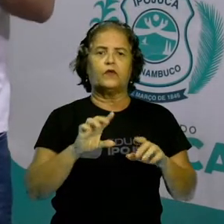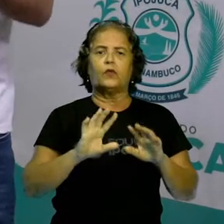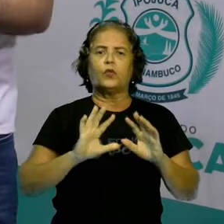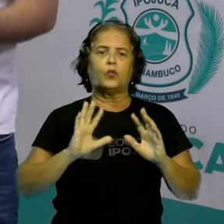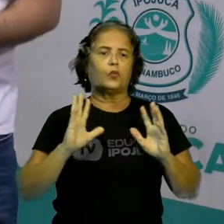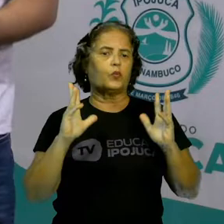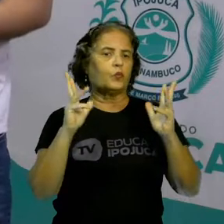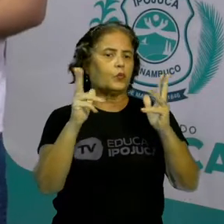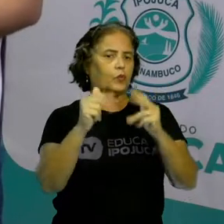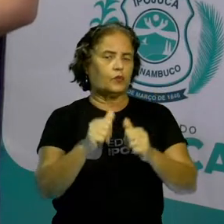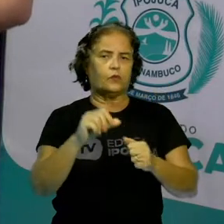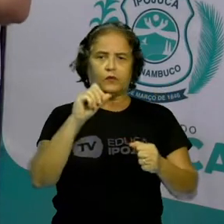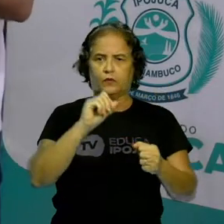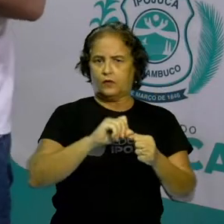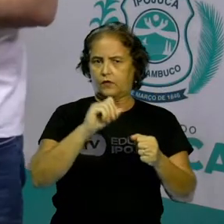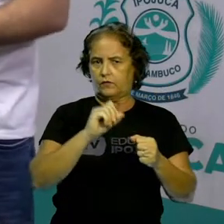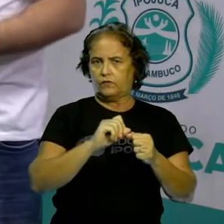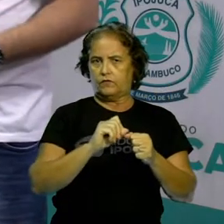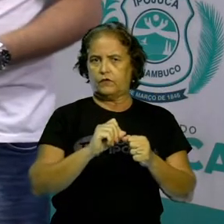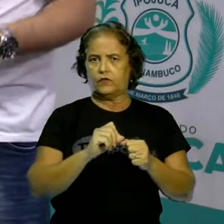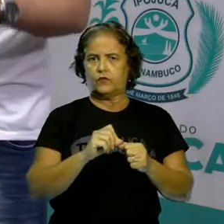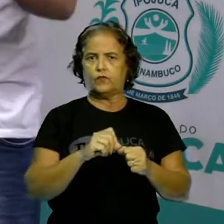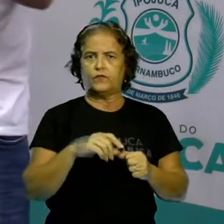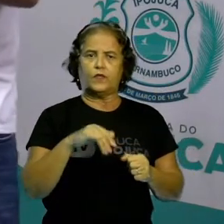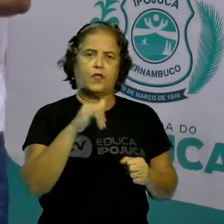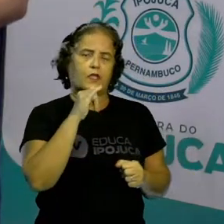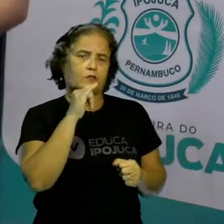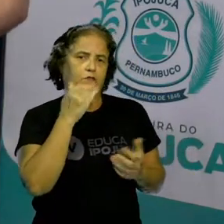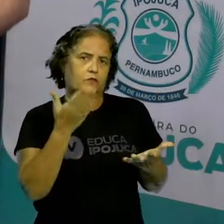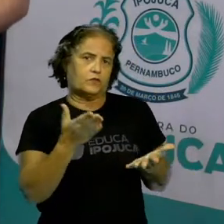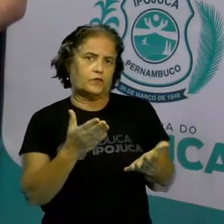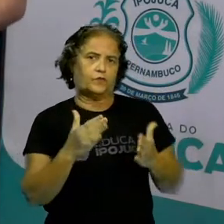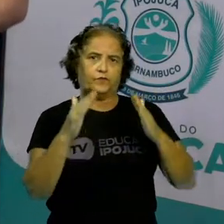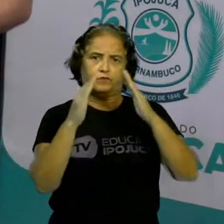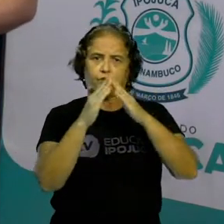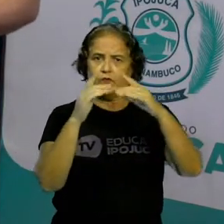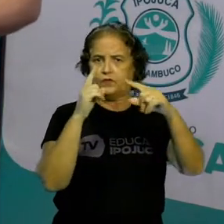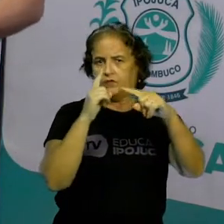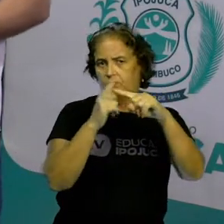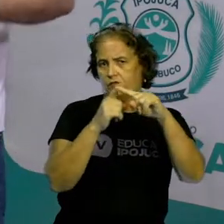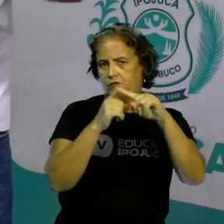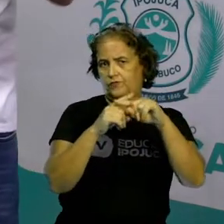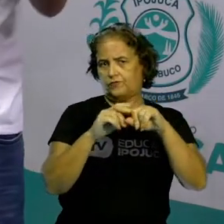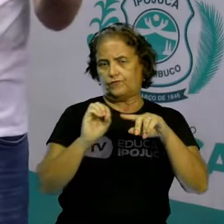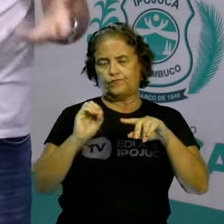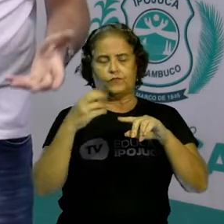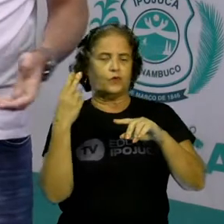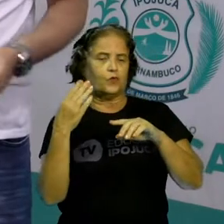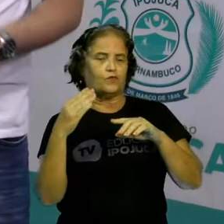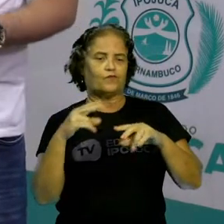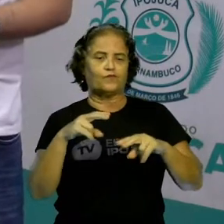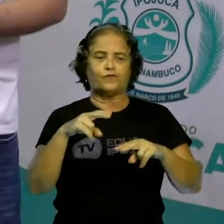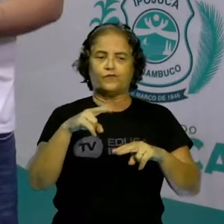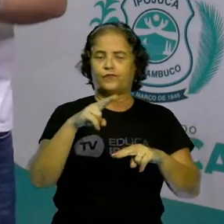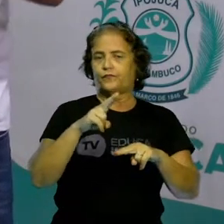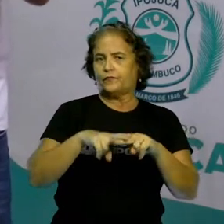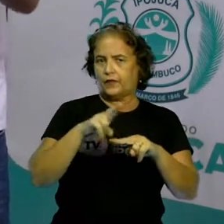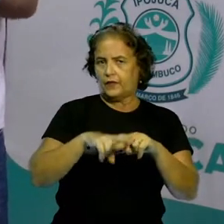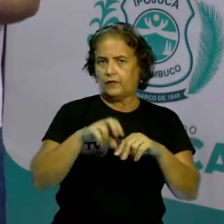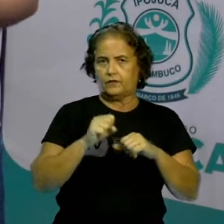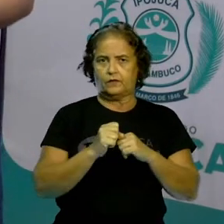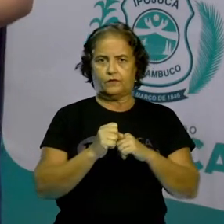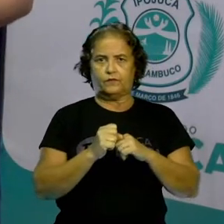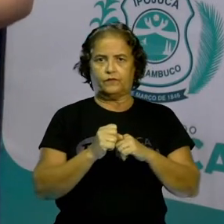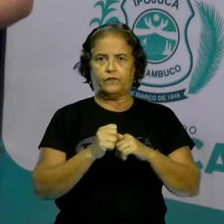seja material, como por exemplo uma igreja, uma cadeira, um convento, um